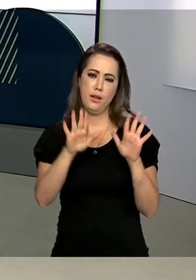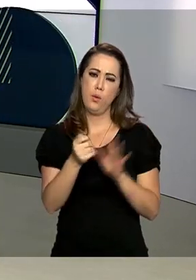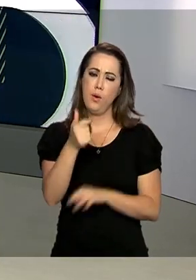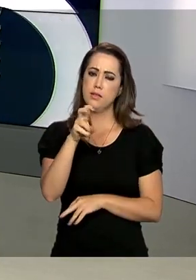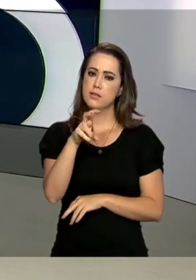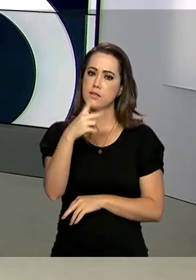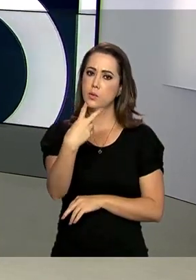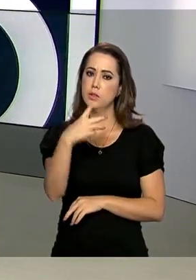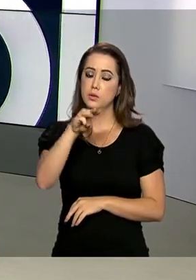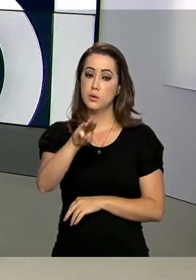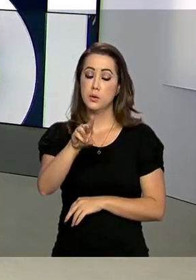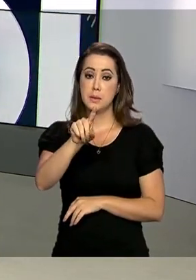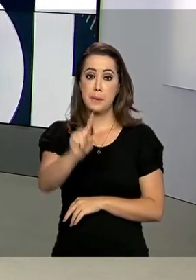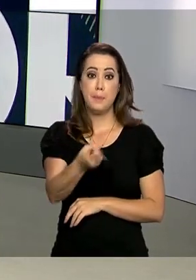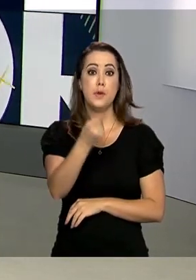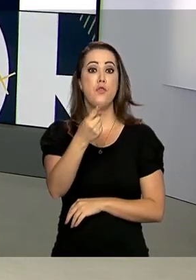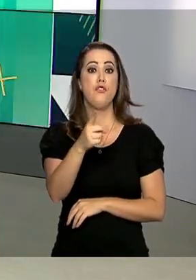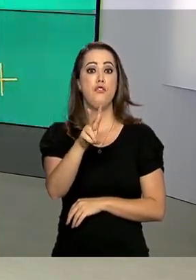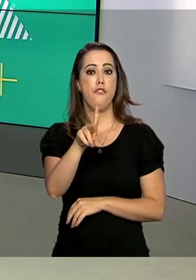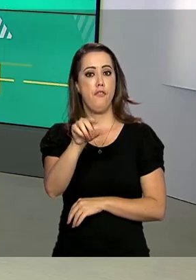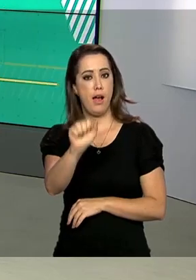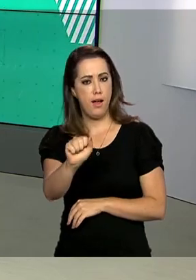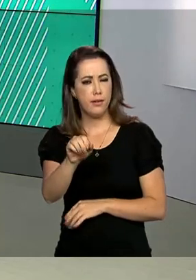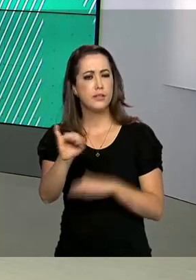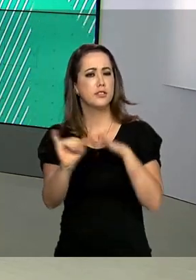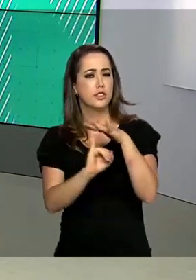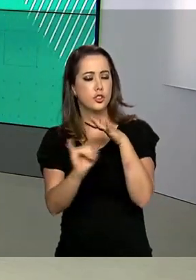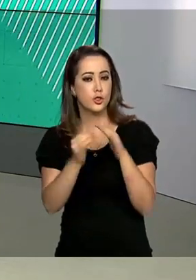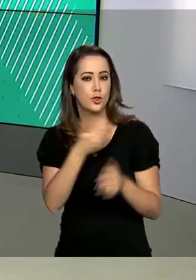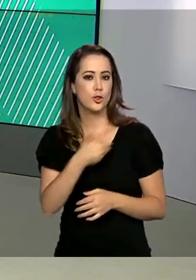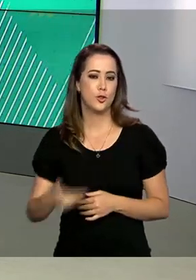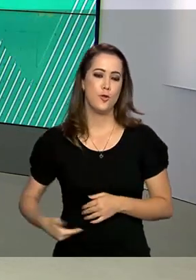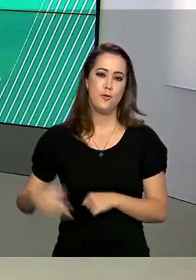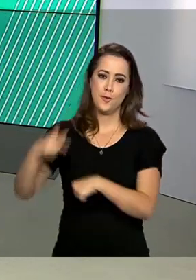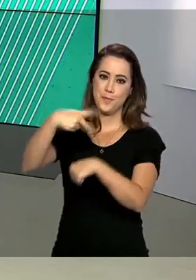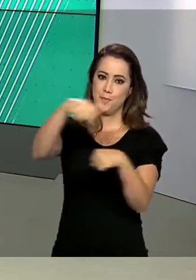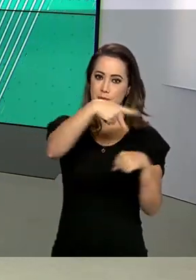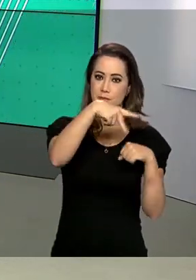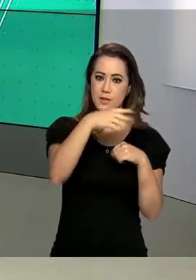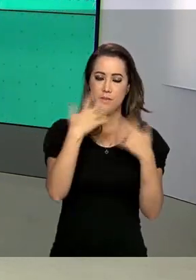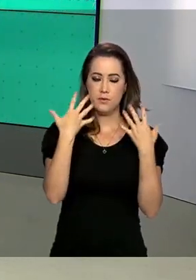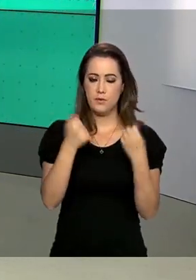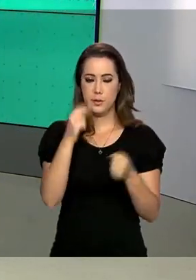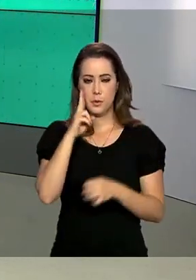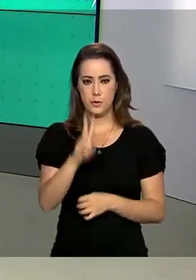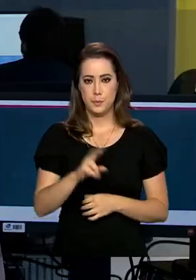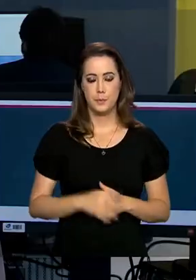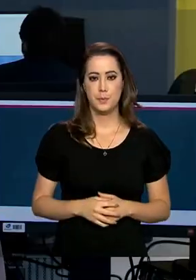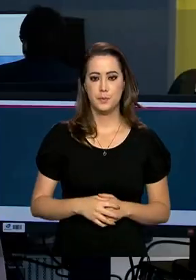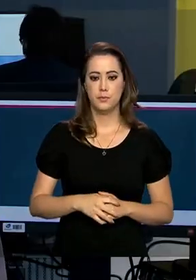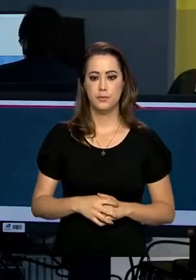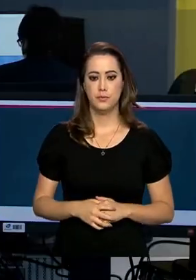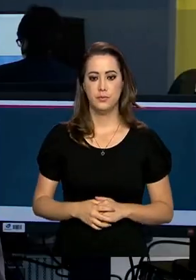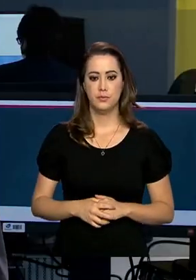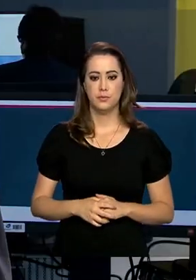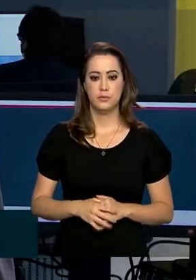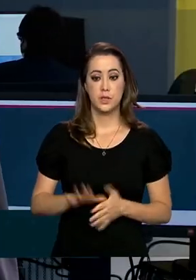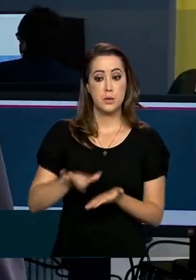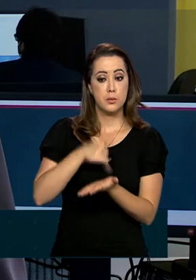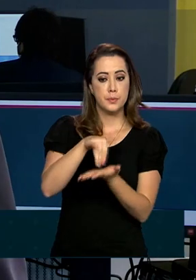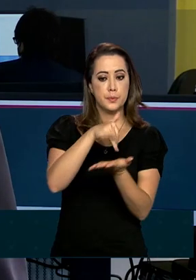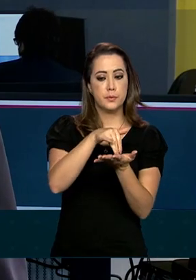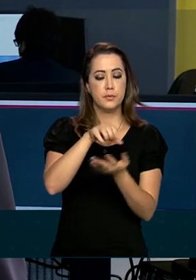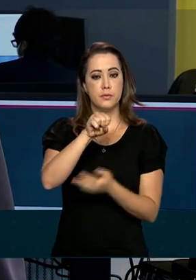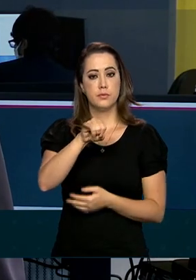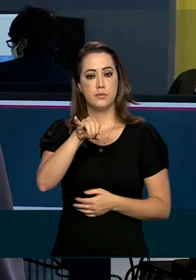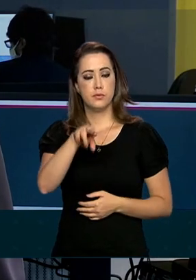quase 52 mil vagas em instituições públicas do país. Maurício de Almeida. As inscrições no